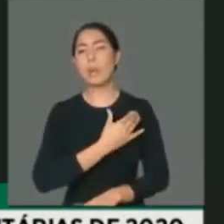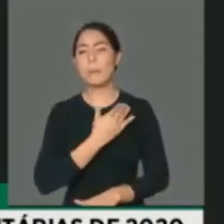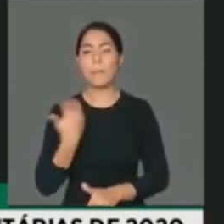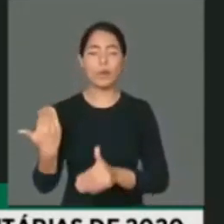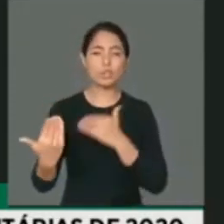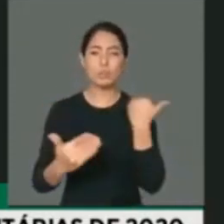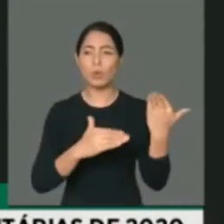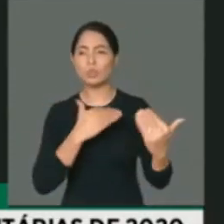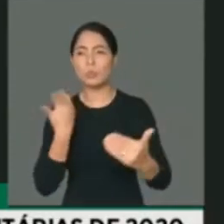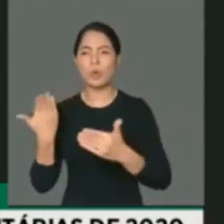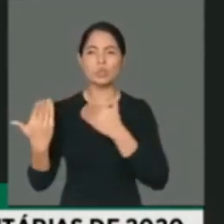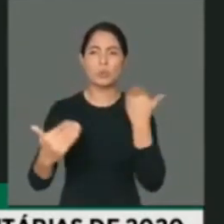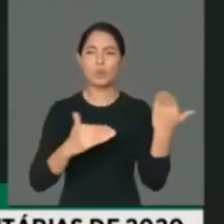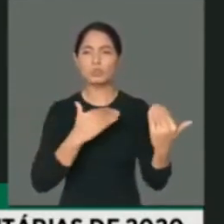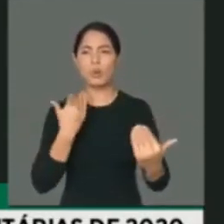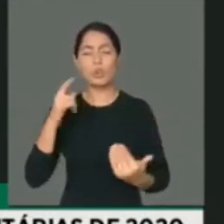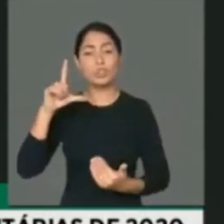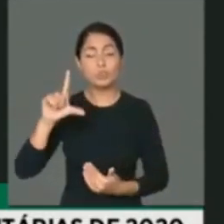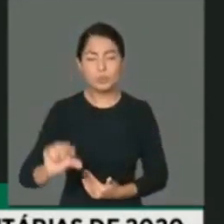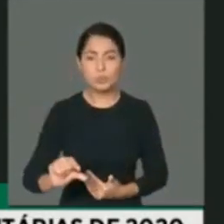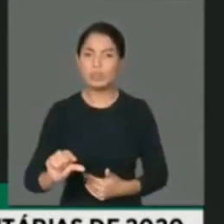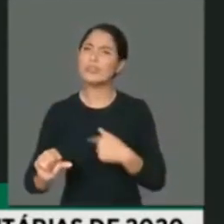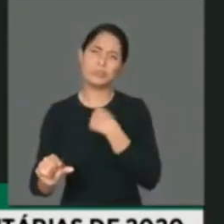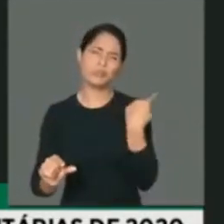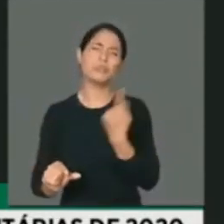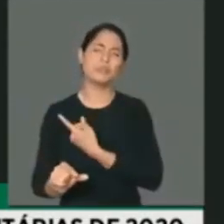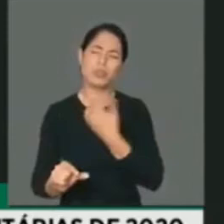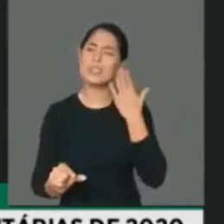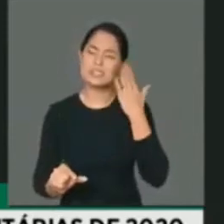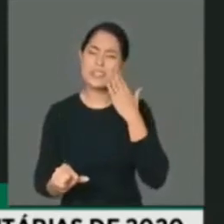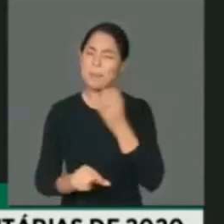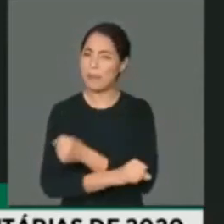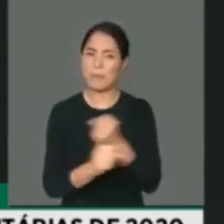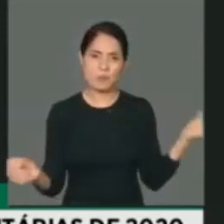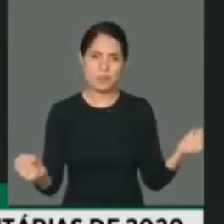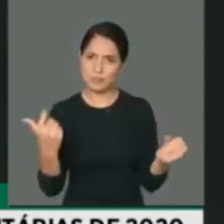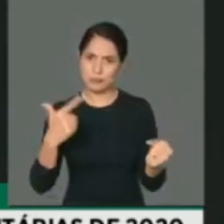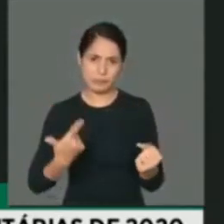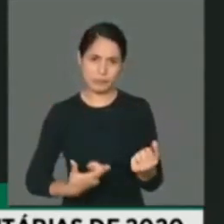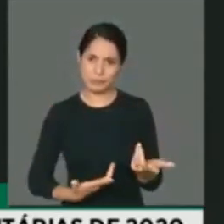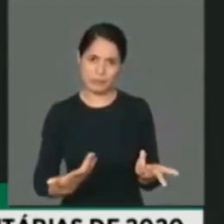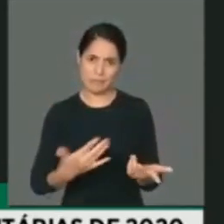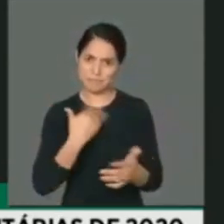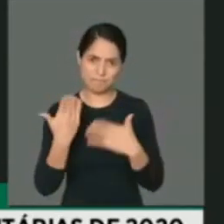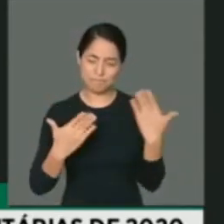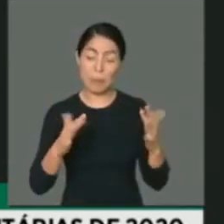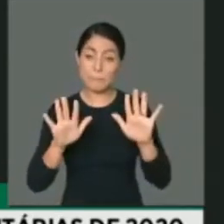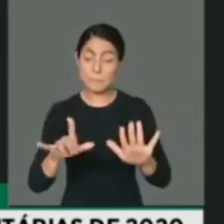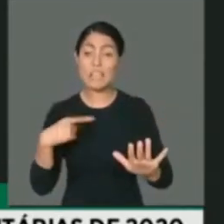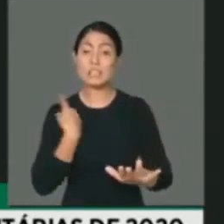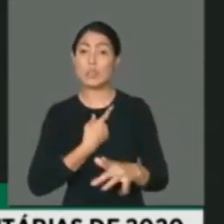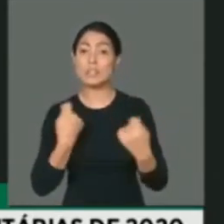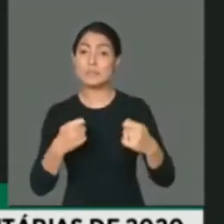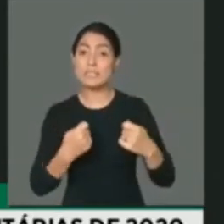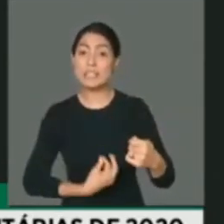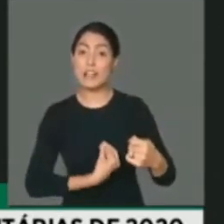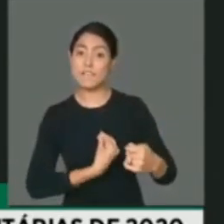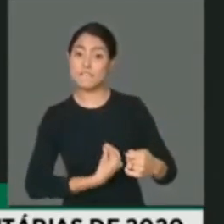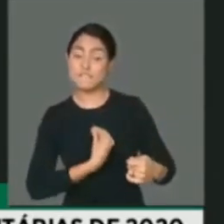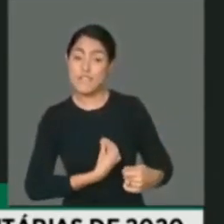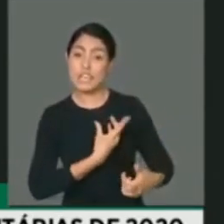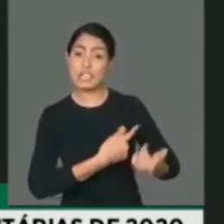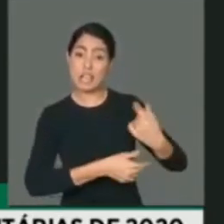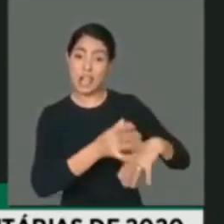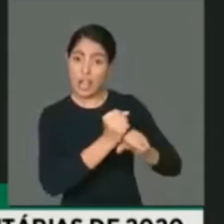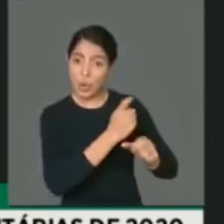que é impossível que não haja morte, mas também temos que ter prudência para manter os empregos, para manter uma economia